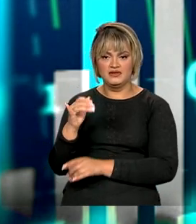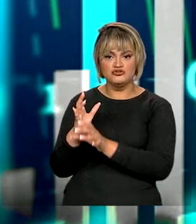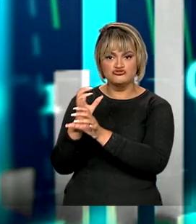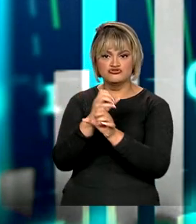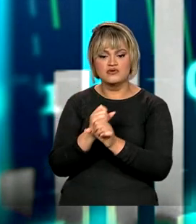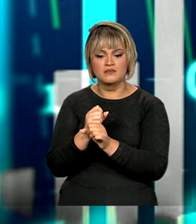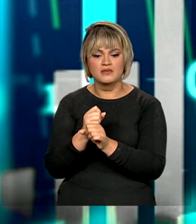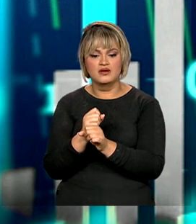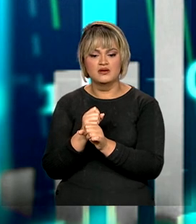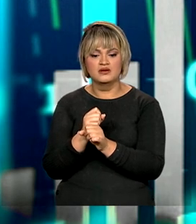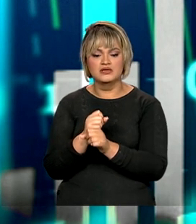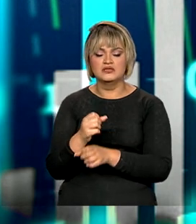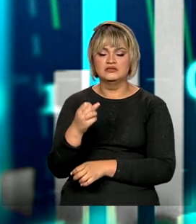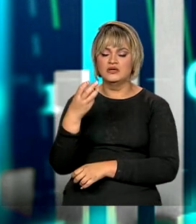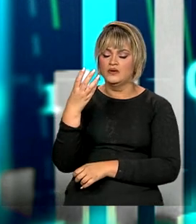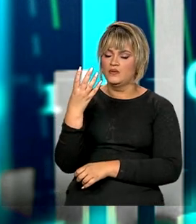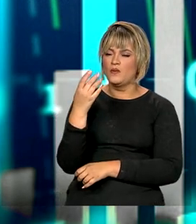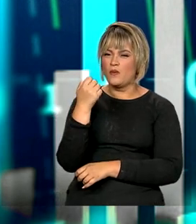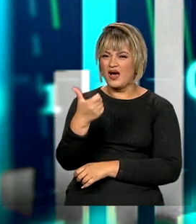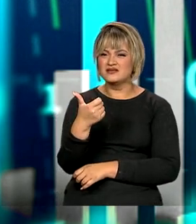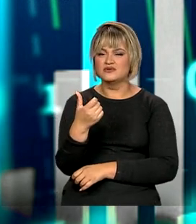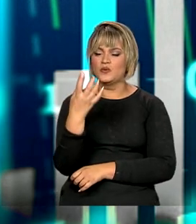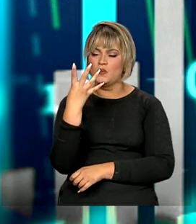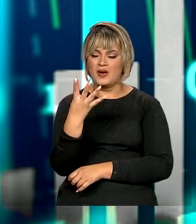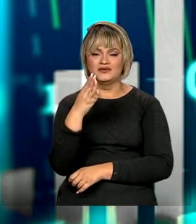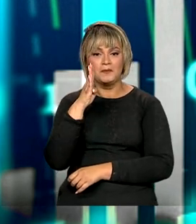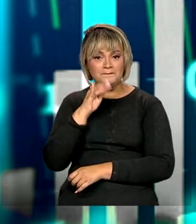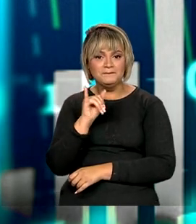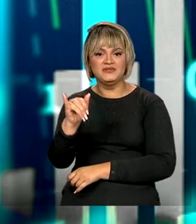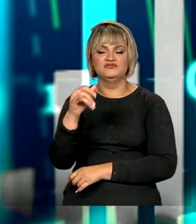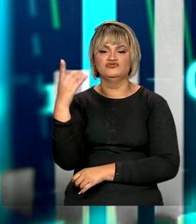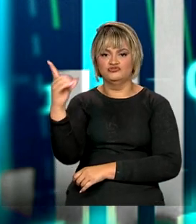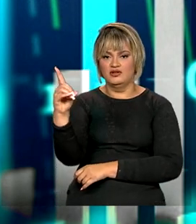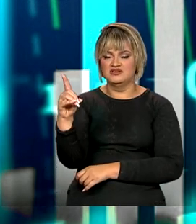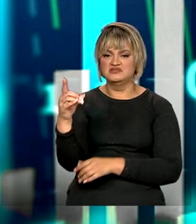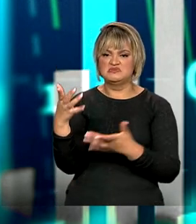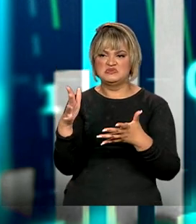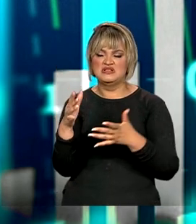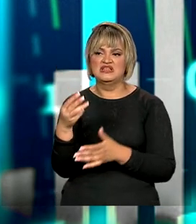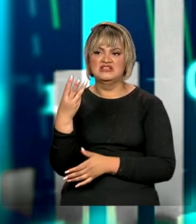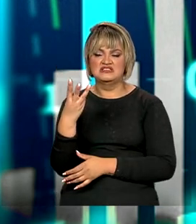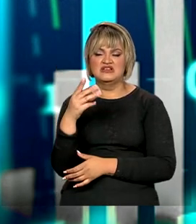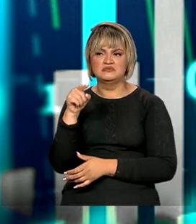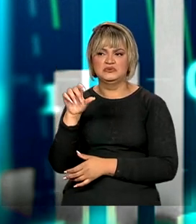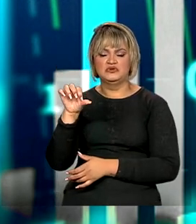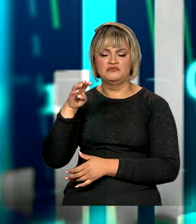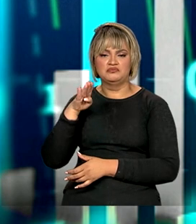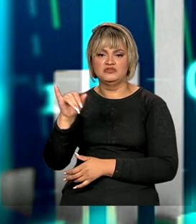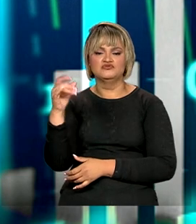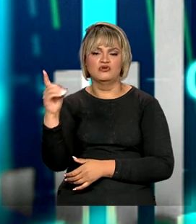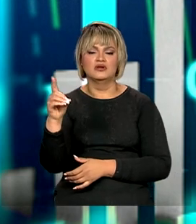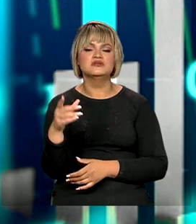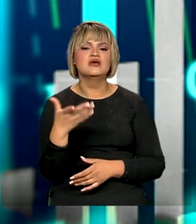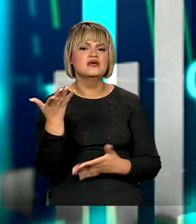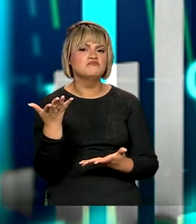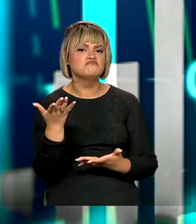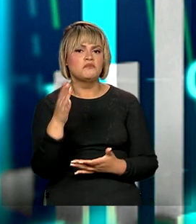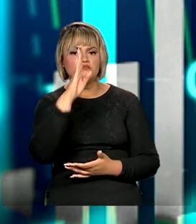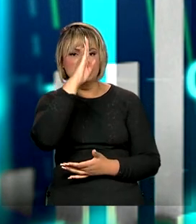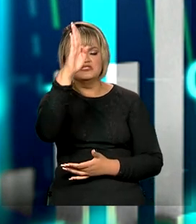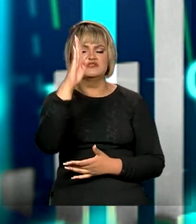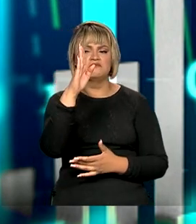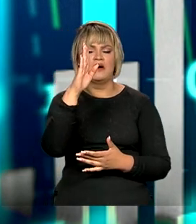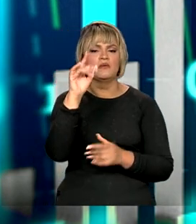um superávit, como nós falamos, de quase 4 bilhões de dólares, então de 3,9 bilhões. Quais são os destaques? Quais são os carros